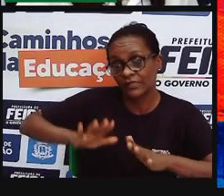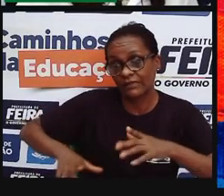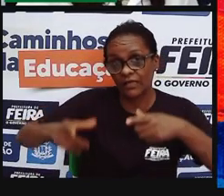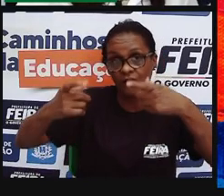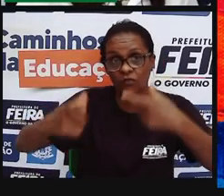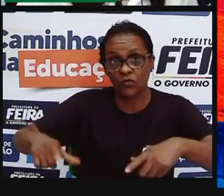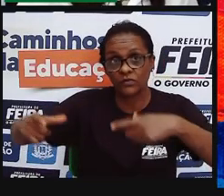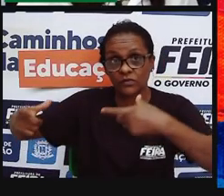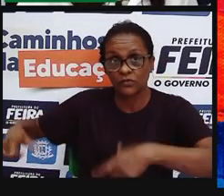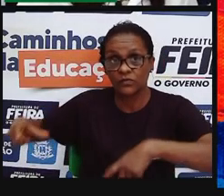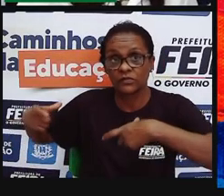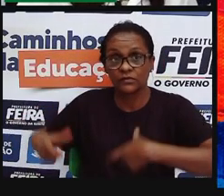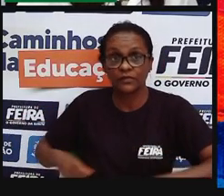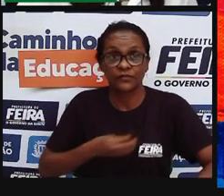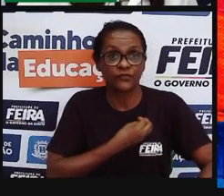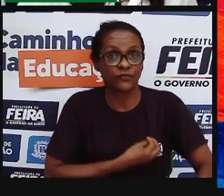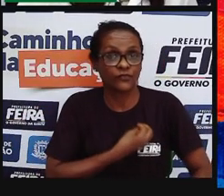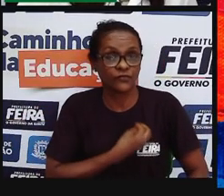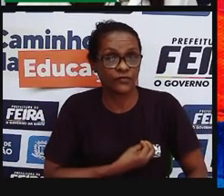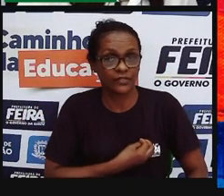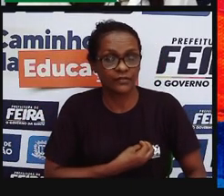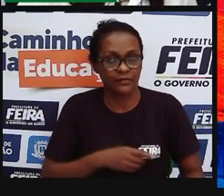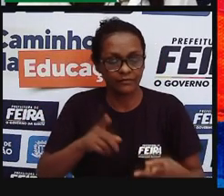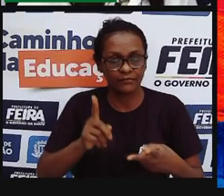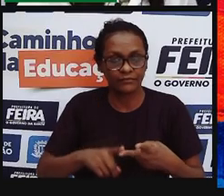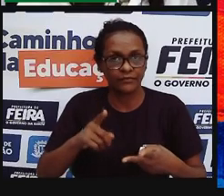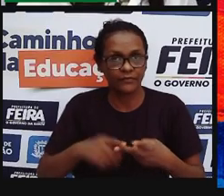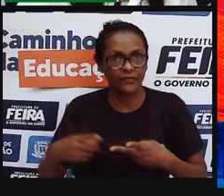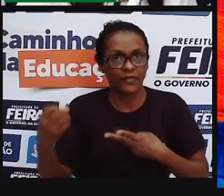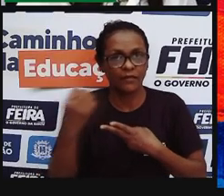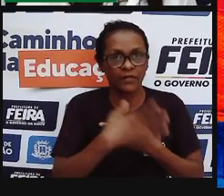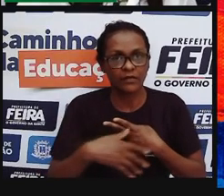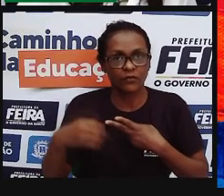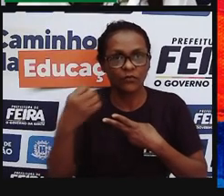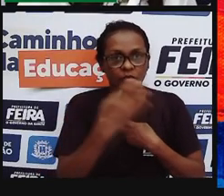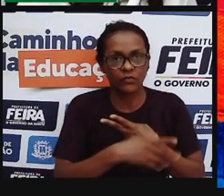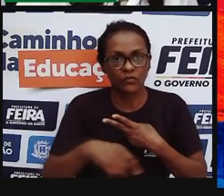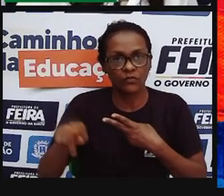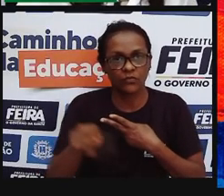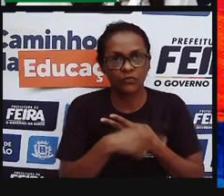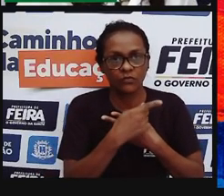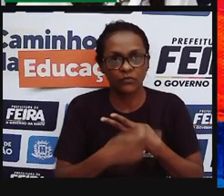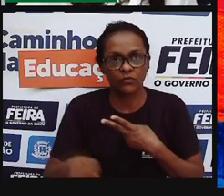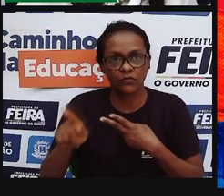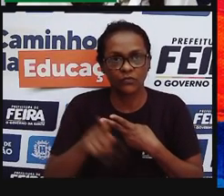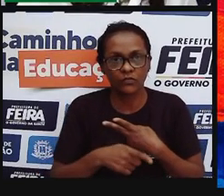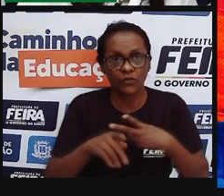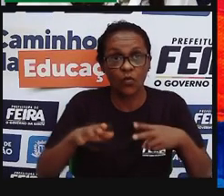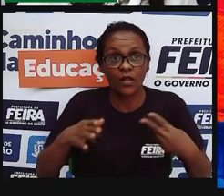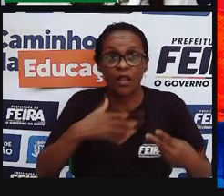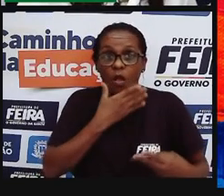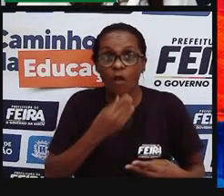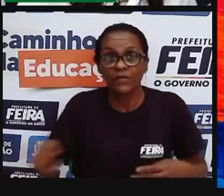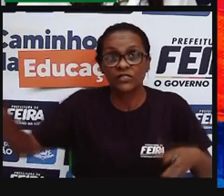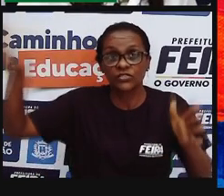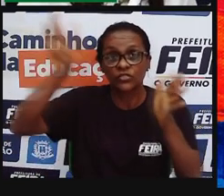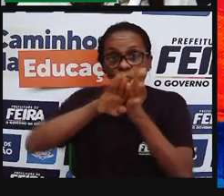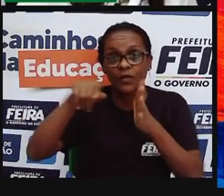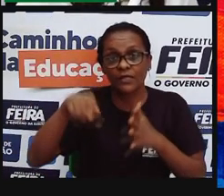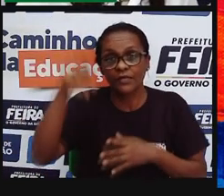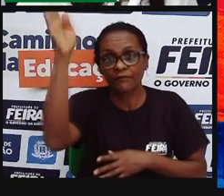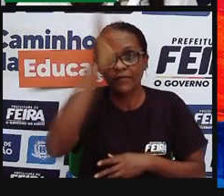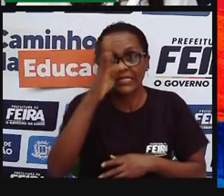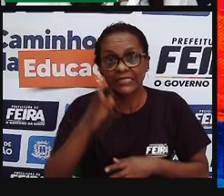E essa outra música, né, da Mata Atlântica, de Nengo Vieira, que ela diz o seguinte, quando Cabral chegou e aqui ele